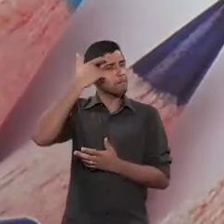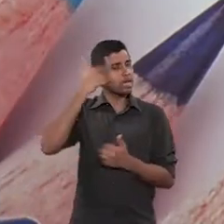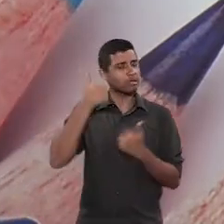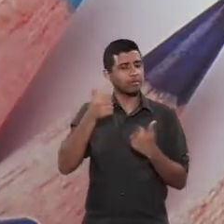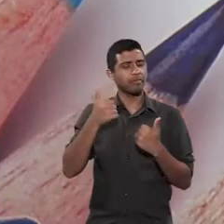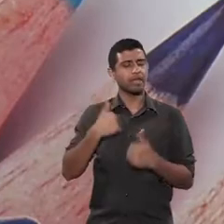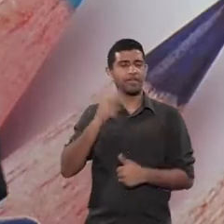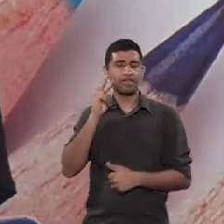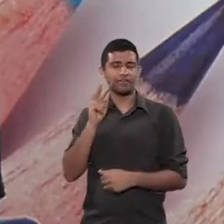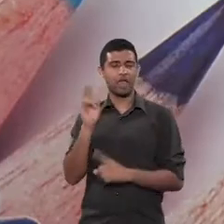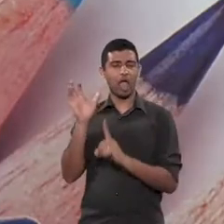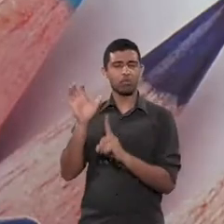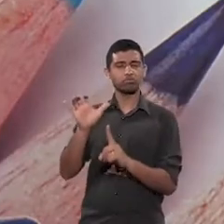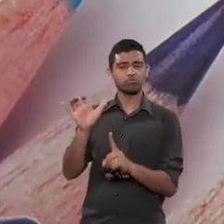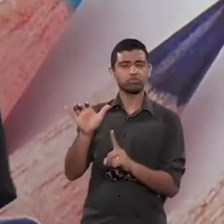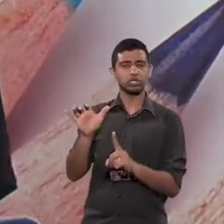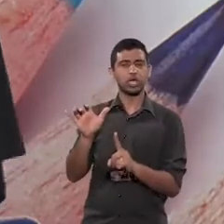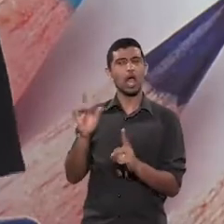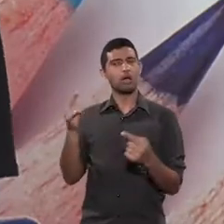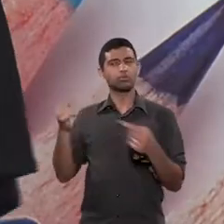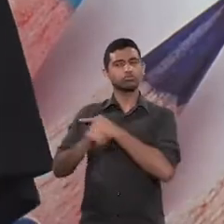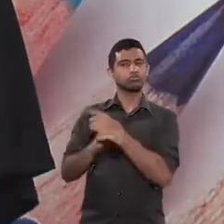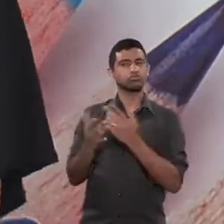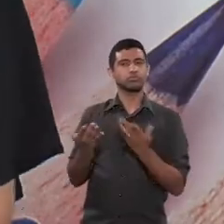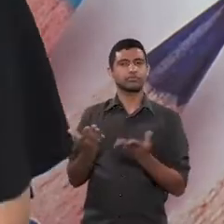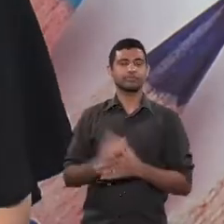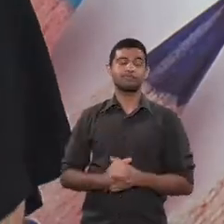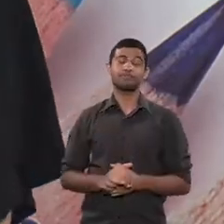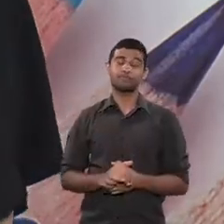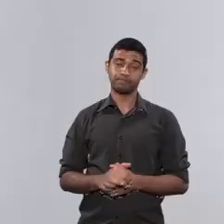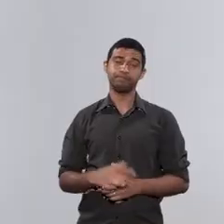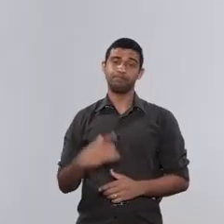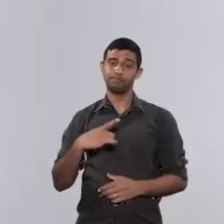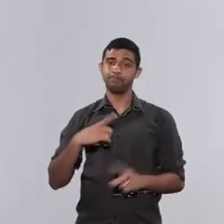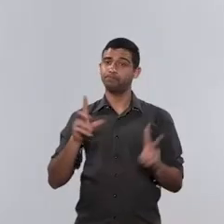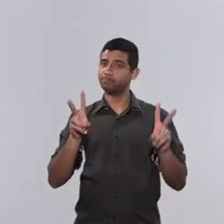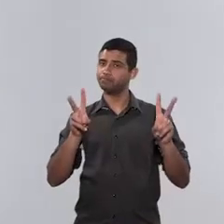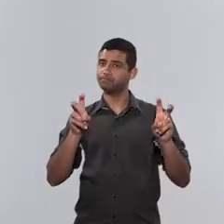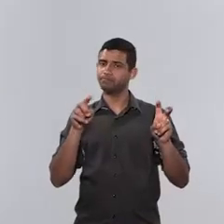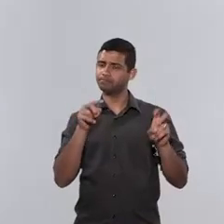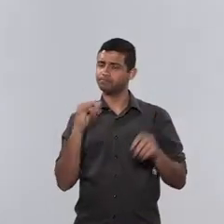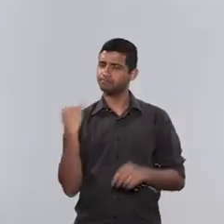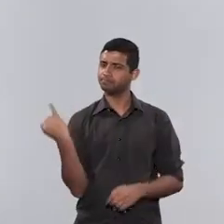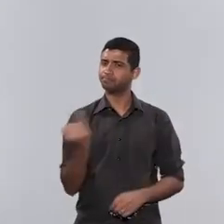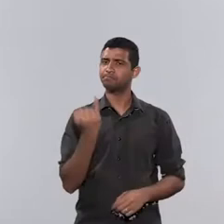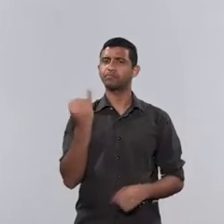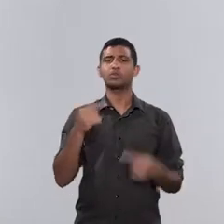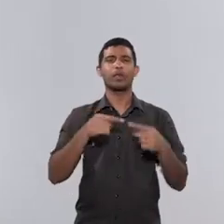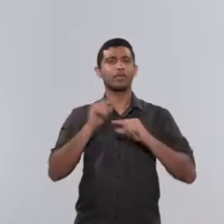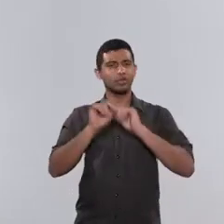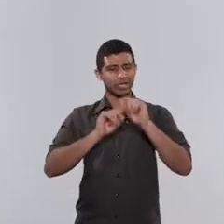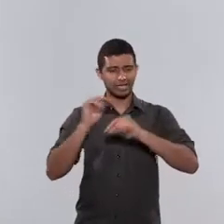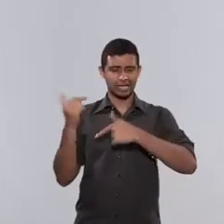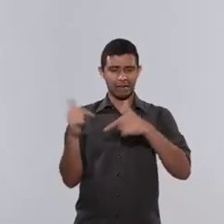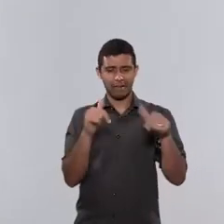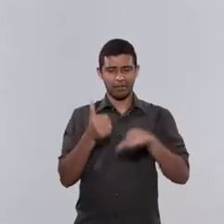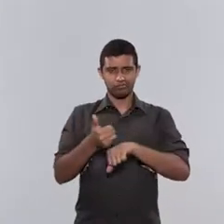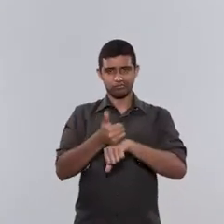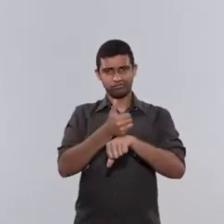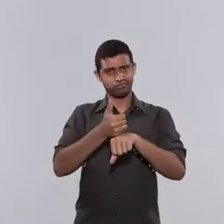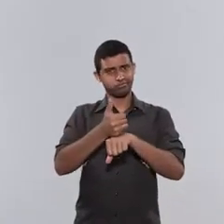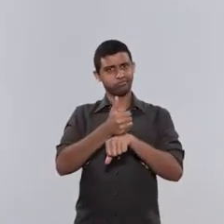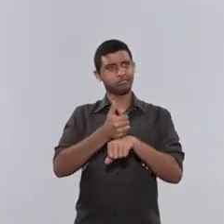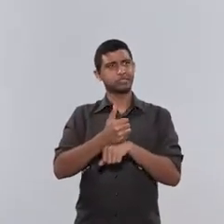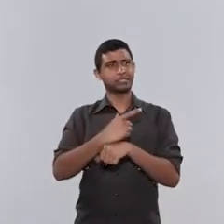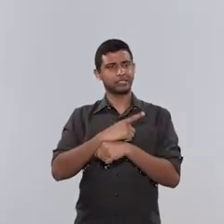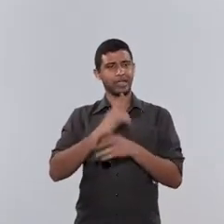isso é alienação parental ou isso não é alienação parental? Aí entra uma questão bastante importante, que é a atuação dos profissionais